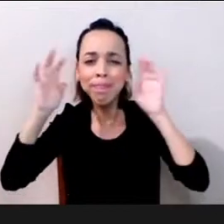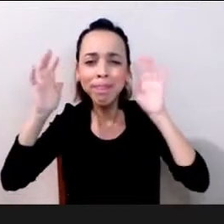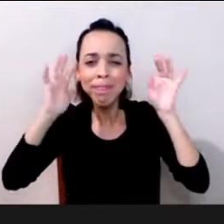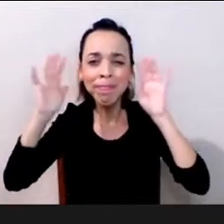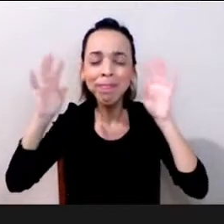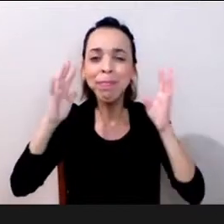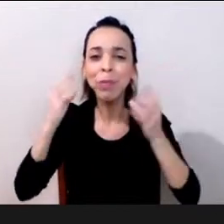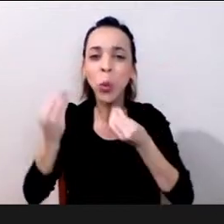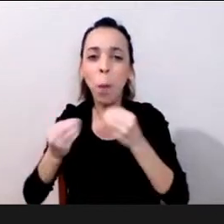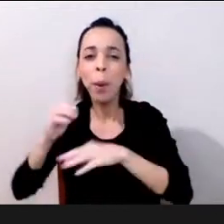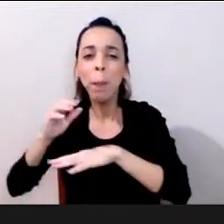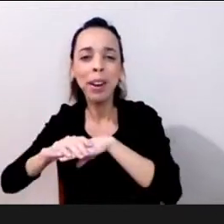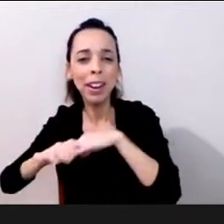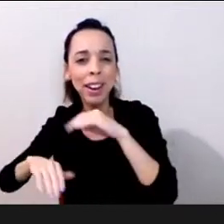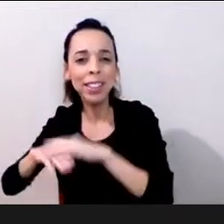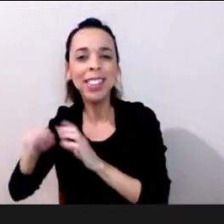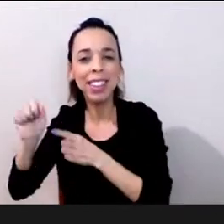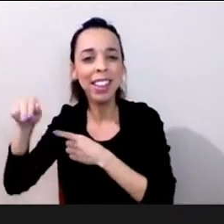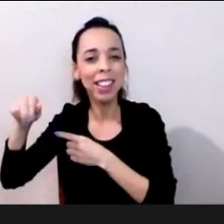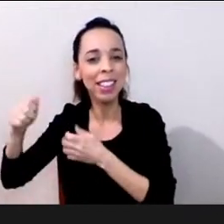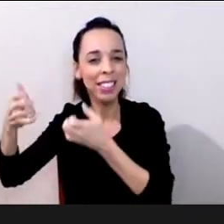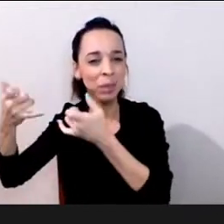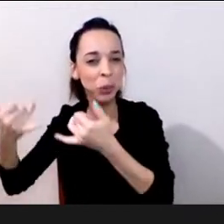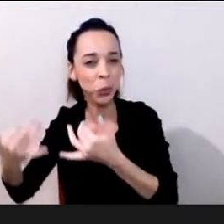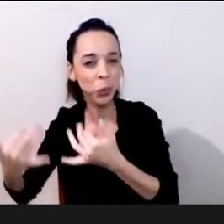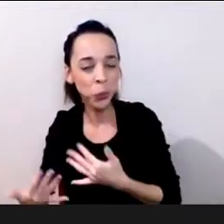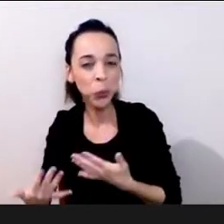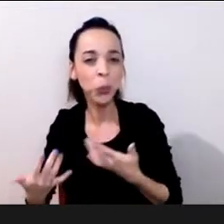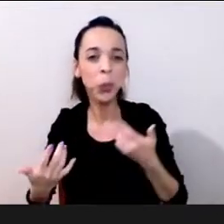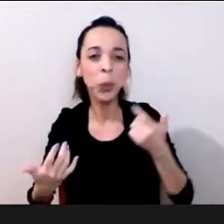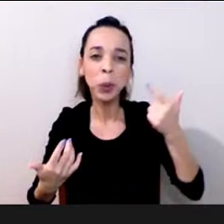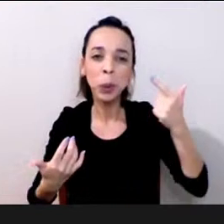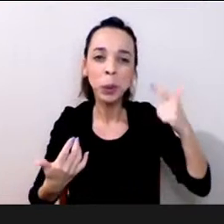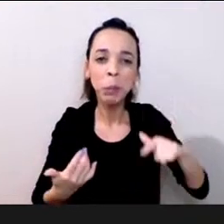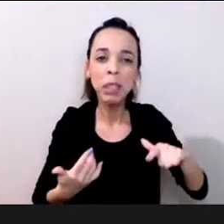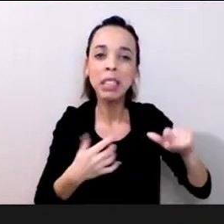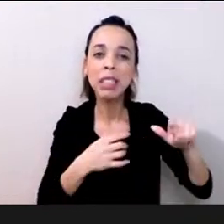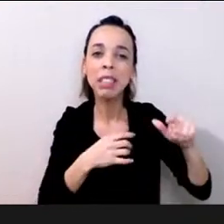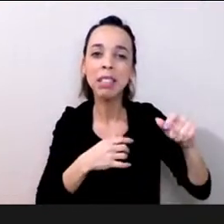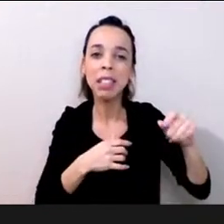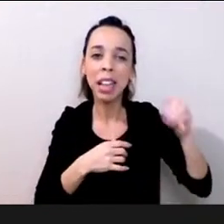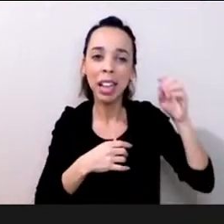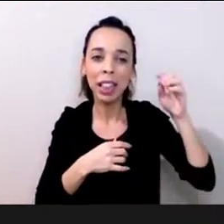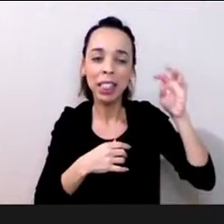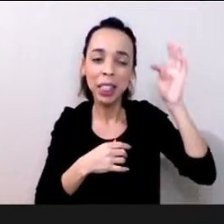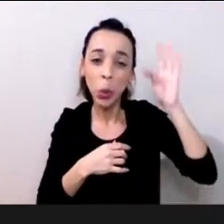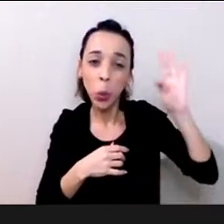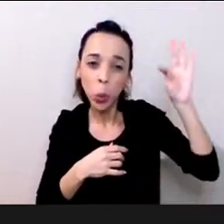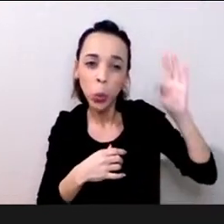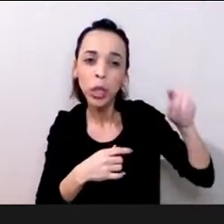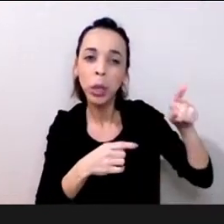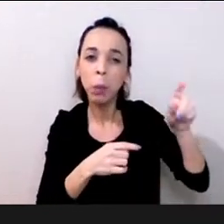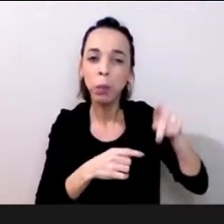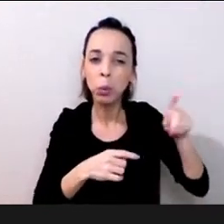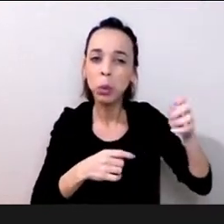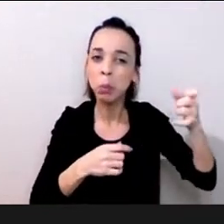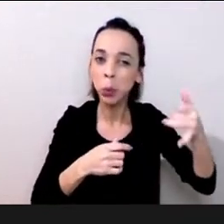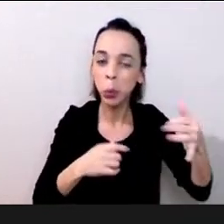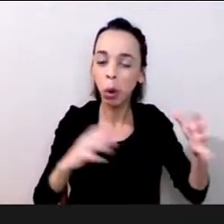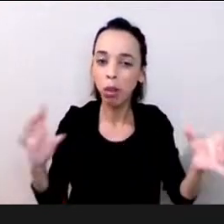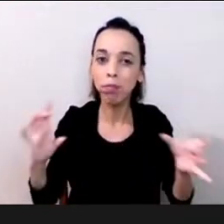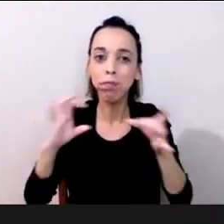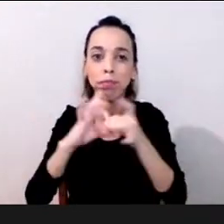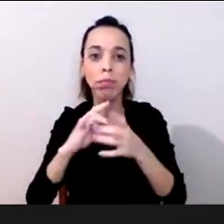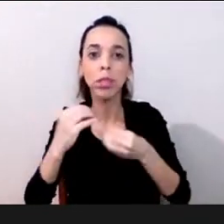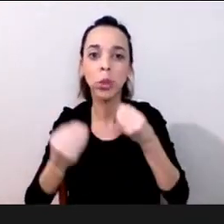muito bem e teoria e prática que o professor também trouxe no início então me sinto feliz orgulhosa e